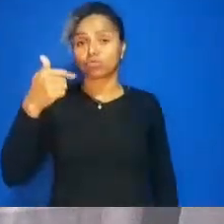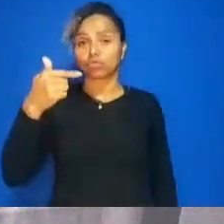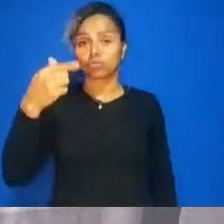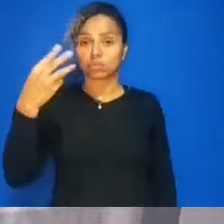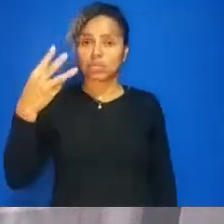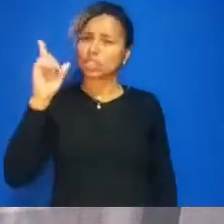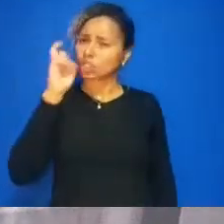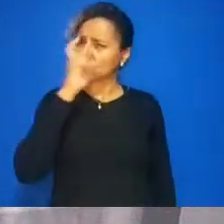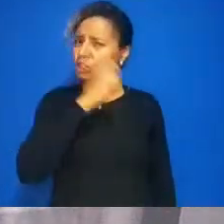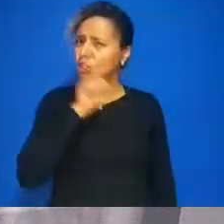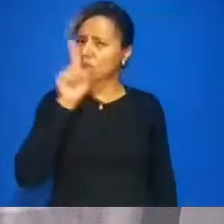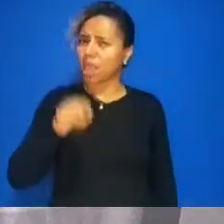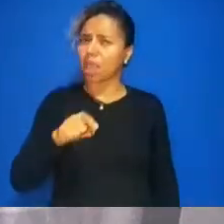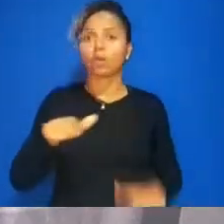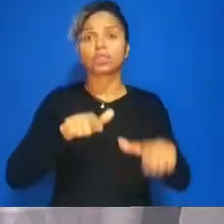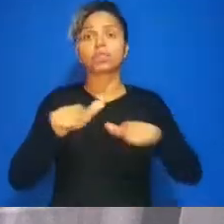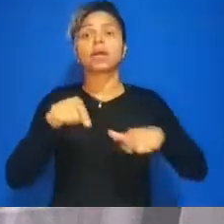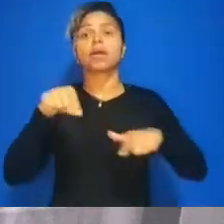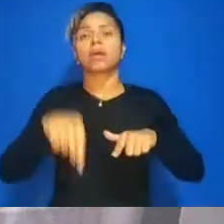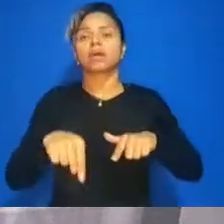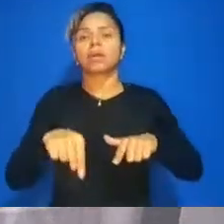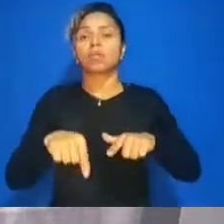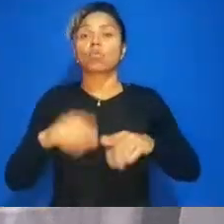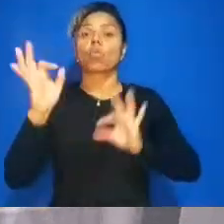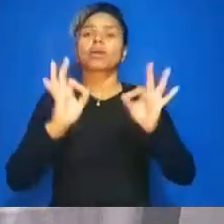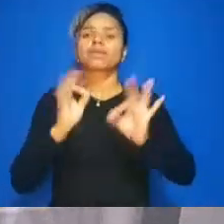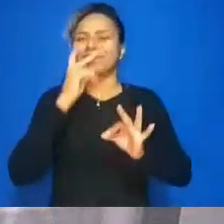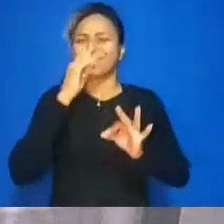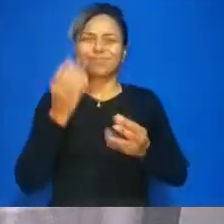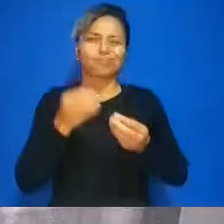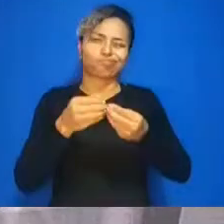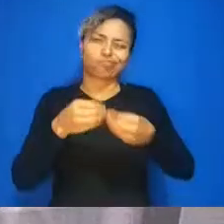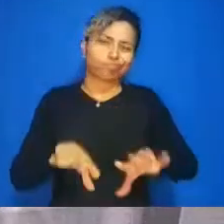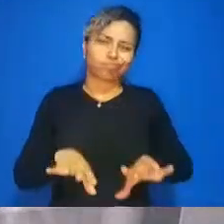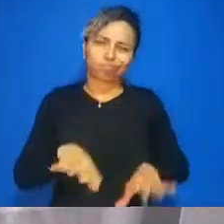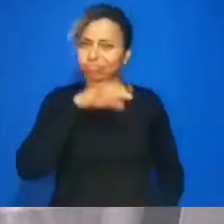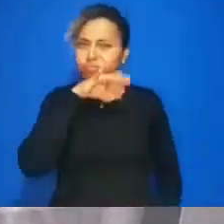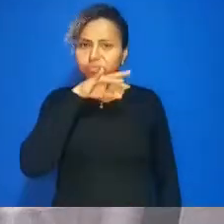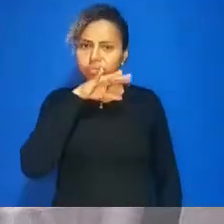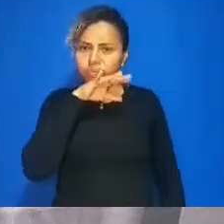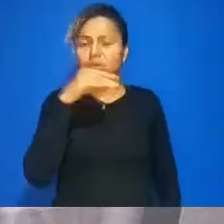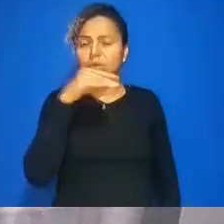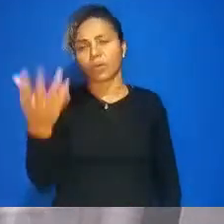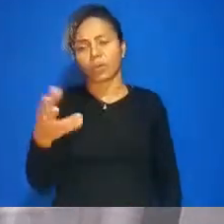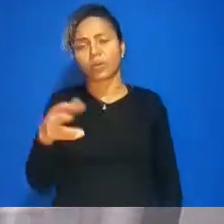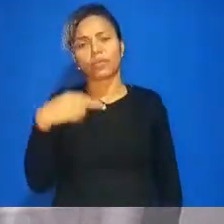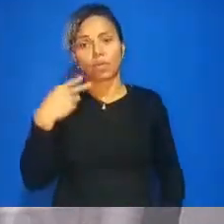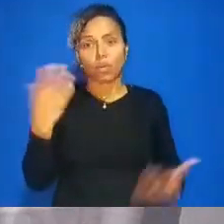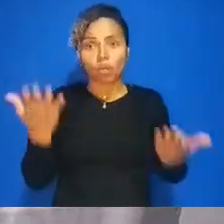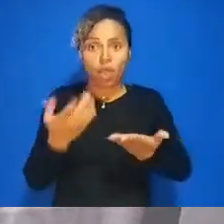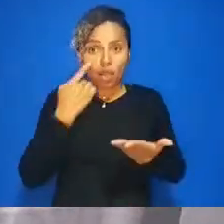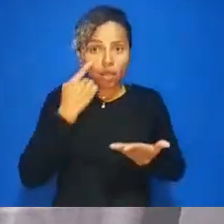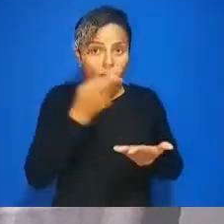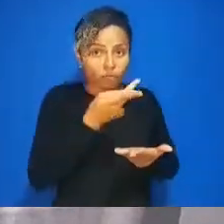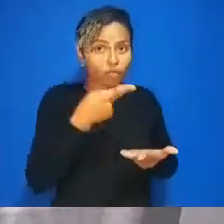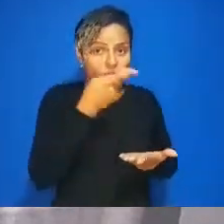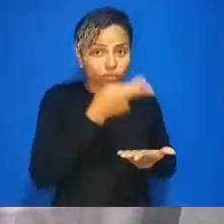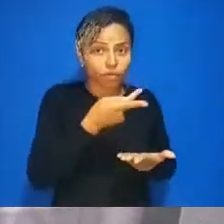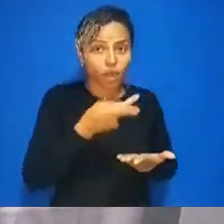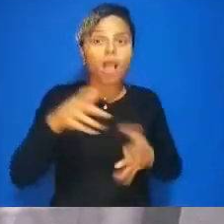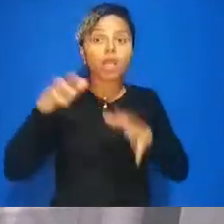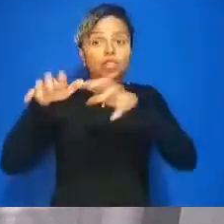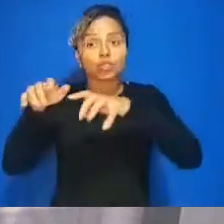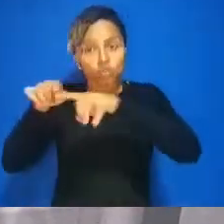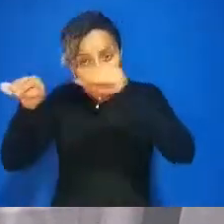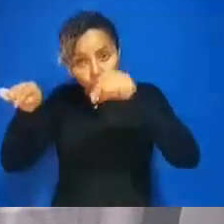em uma estrutura precária é onde agora igual o vereador falou está chovendo lá dentro da companhia agora